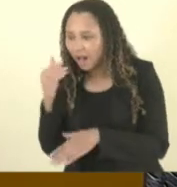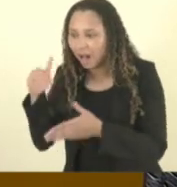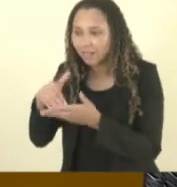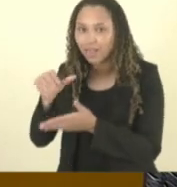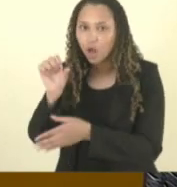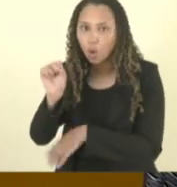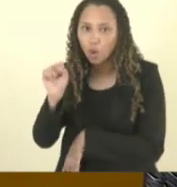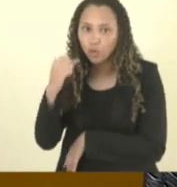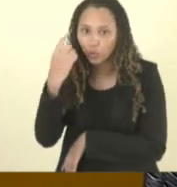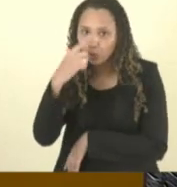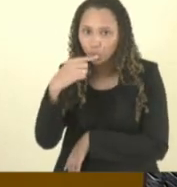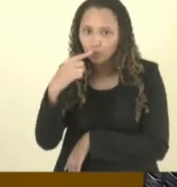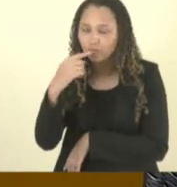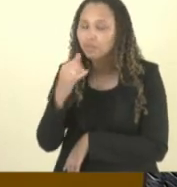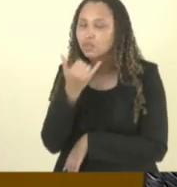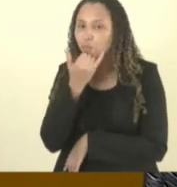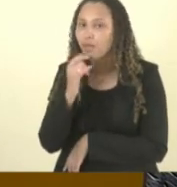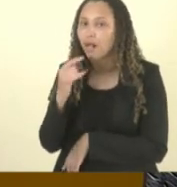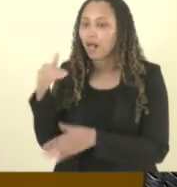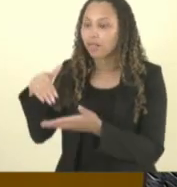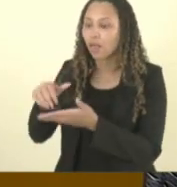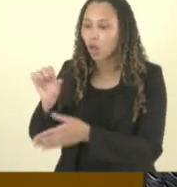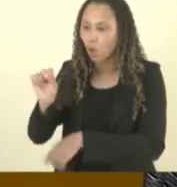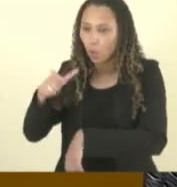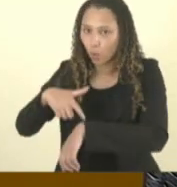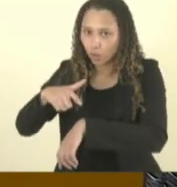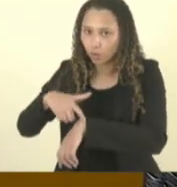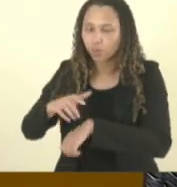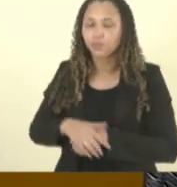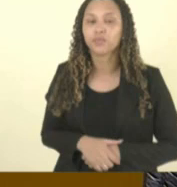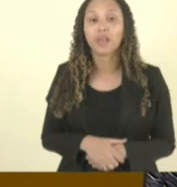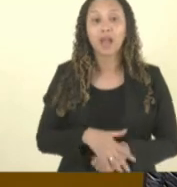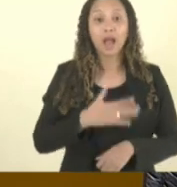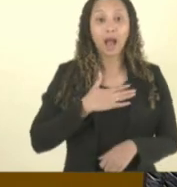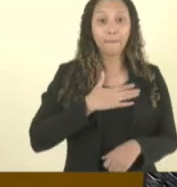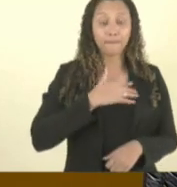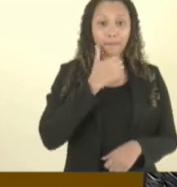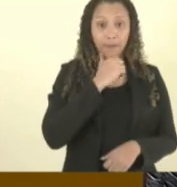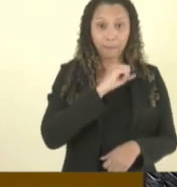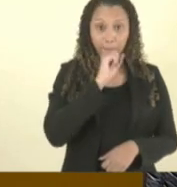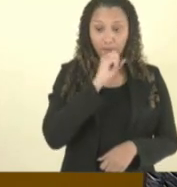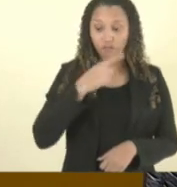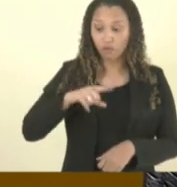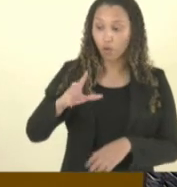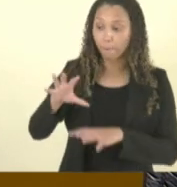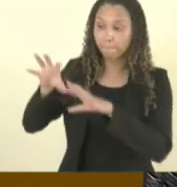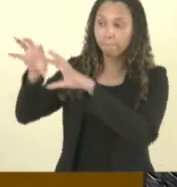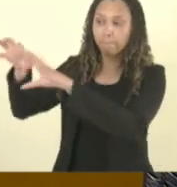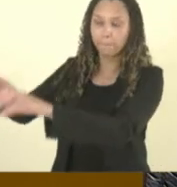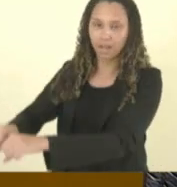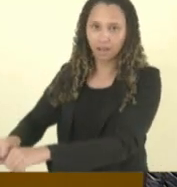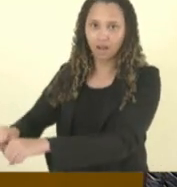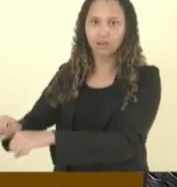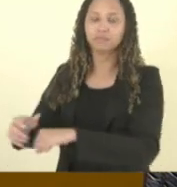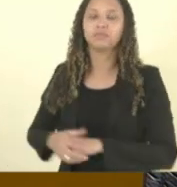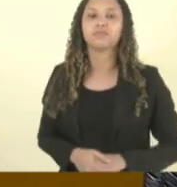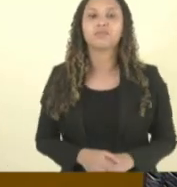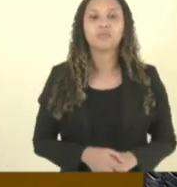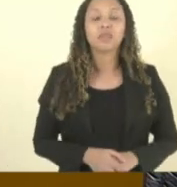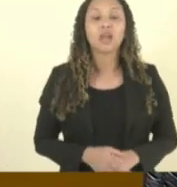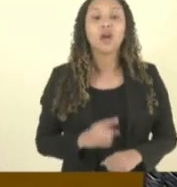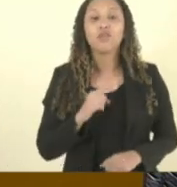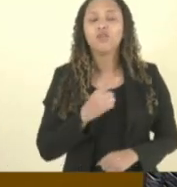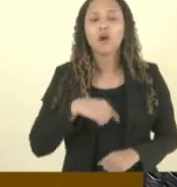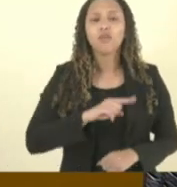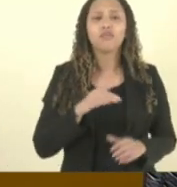mãe teve que ir um pouco mais cedo para ir buscá-lo porque ele está muito inseguro no ambiente cheguei na CEDU no mesmo dia